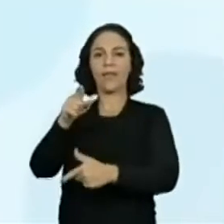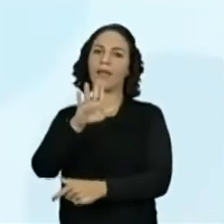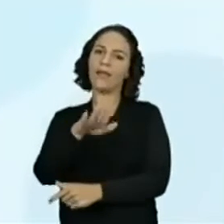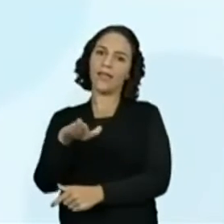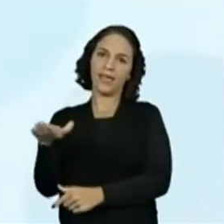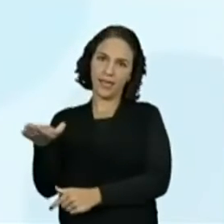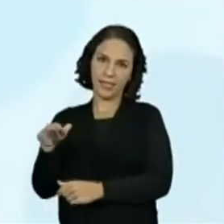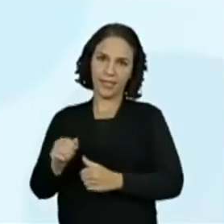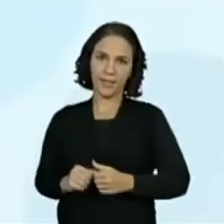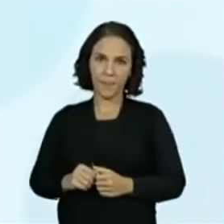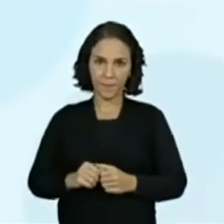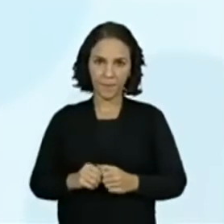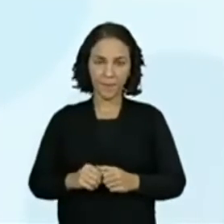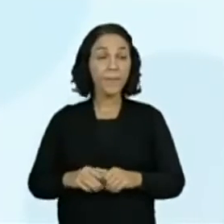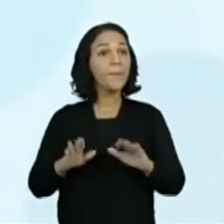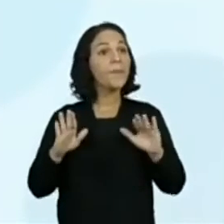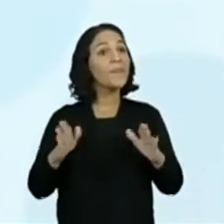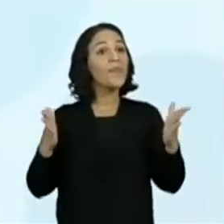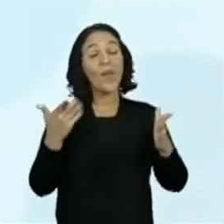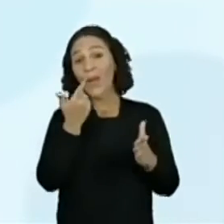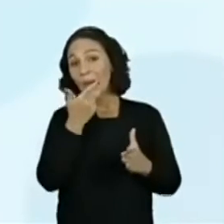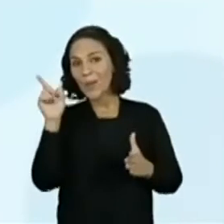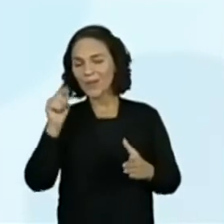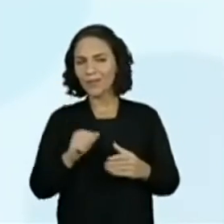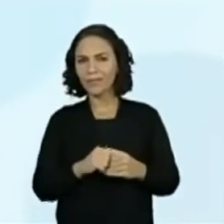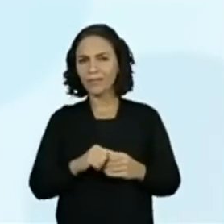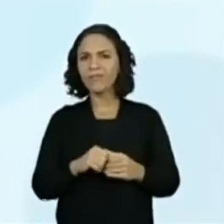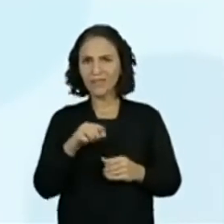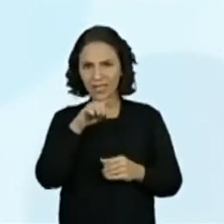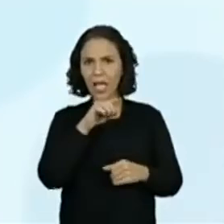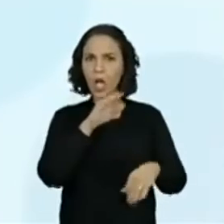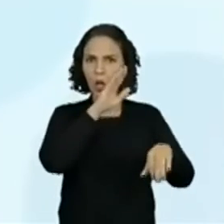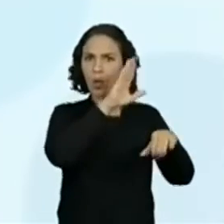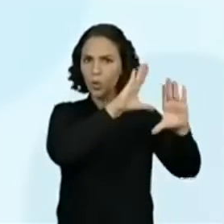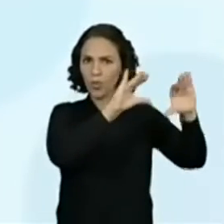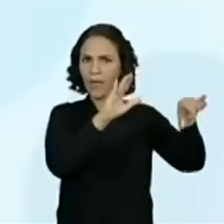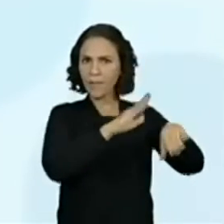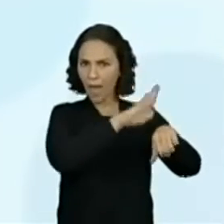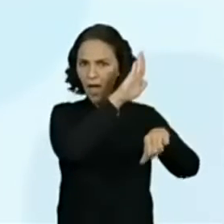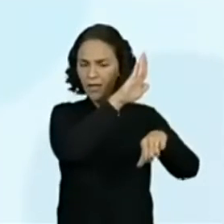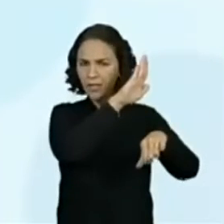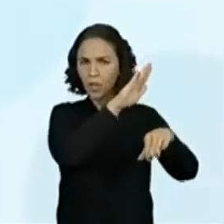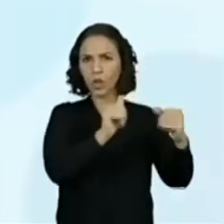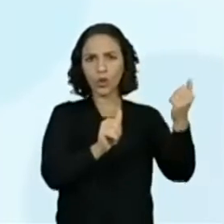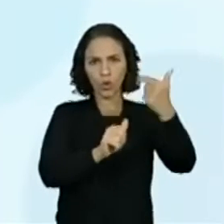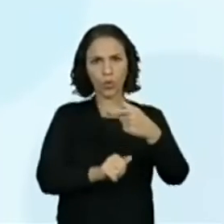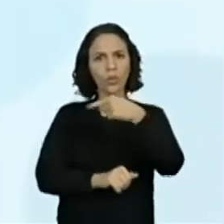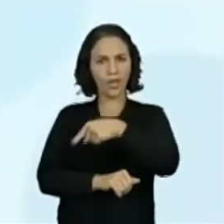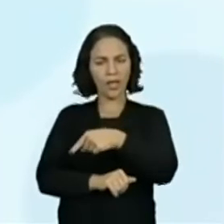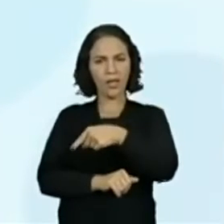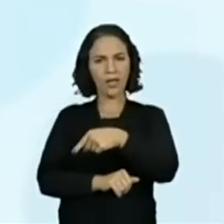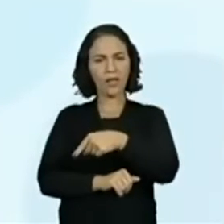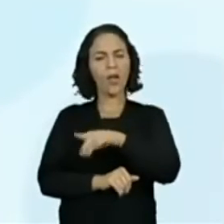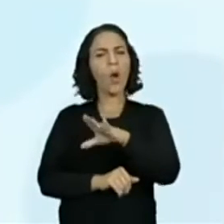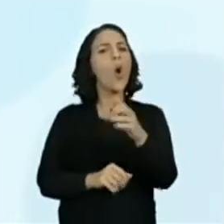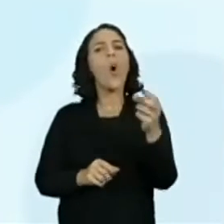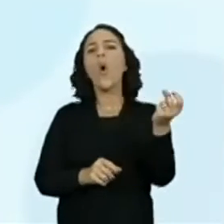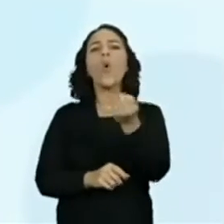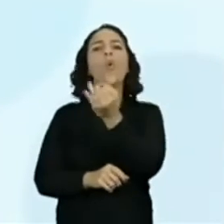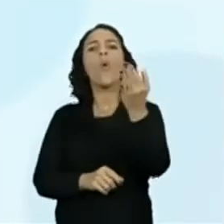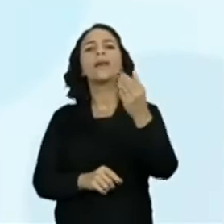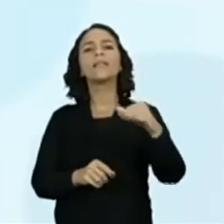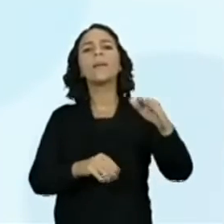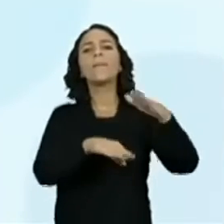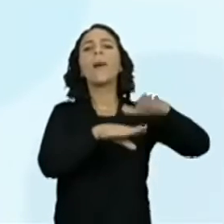Agora tem mais uma perguntinha, olha. Quantas a mais? Hum, uma tinha oito e outra